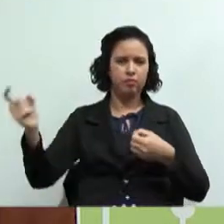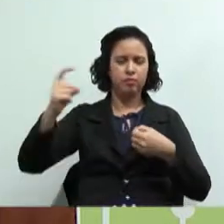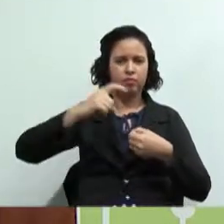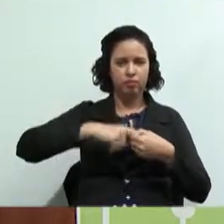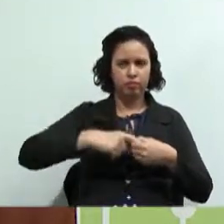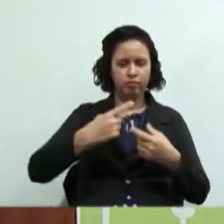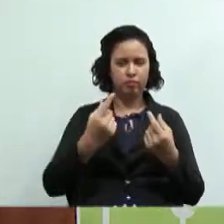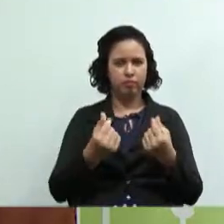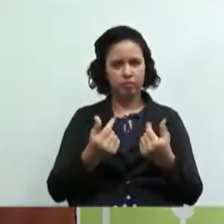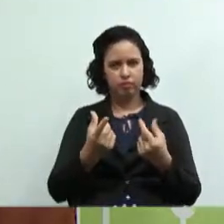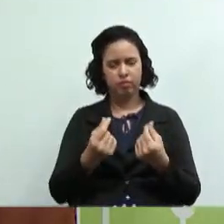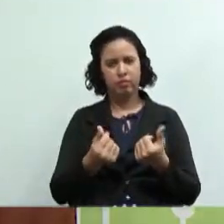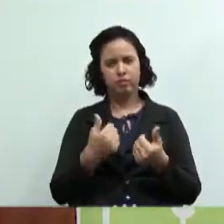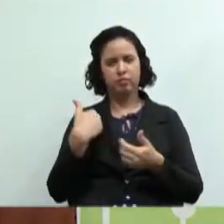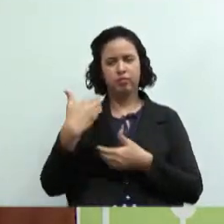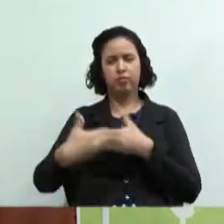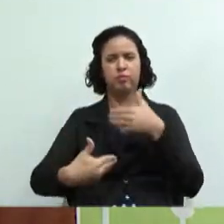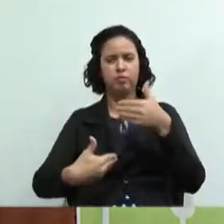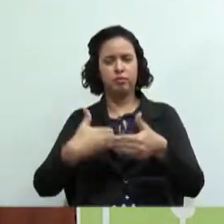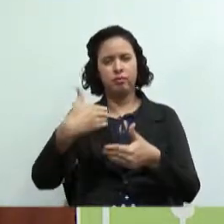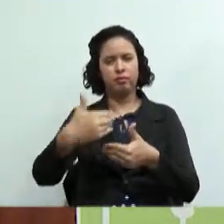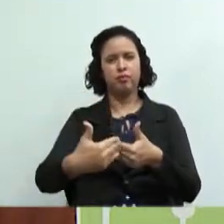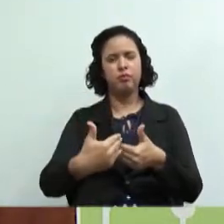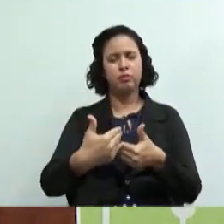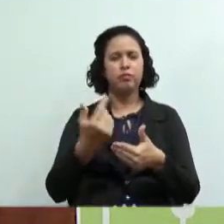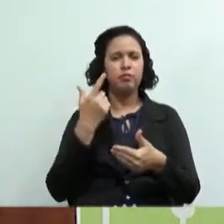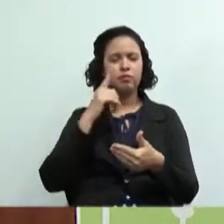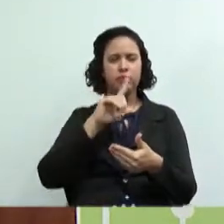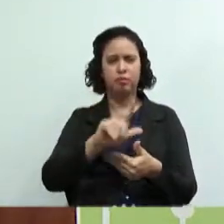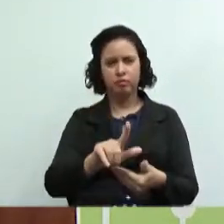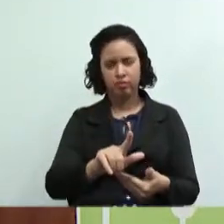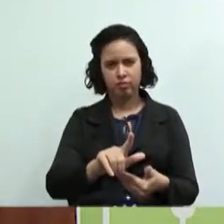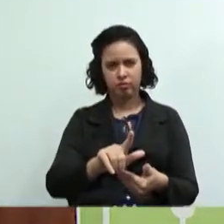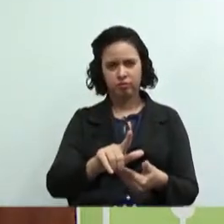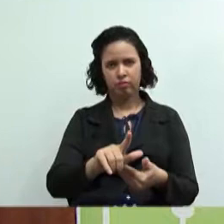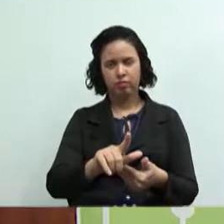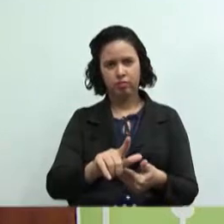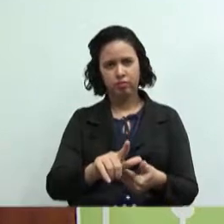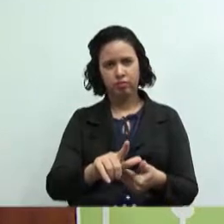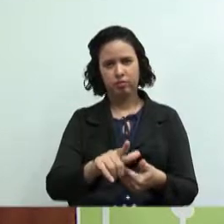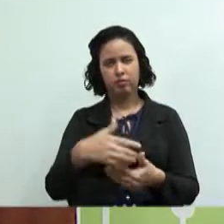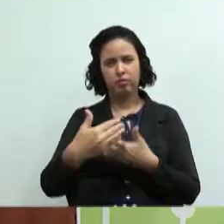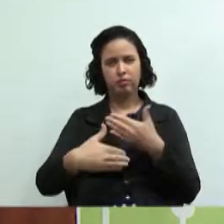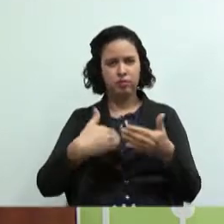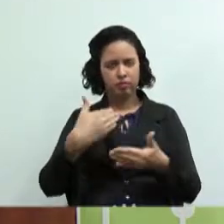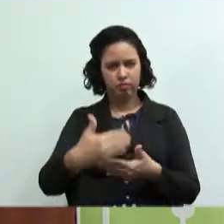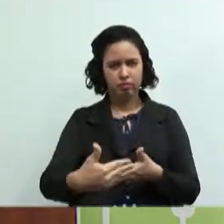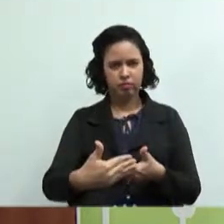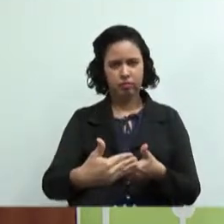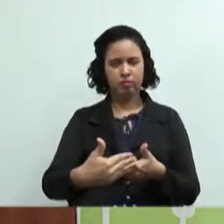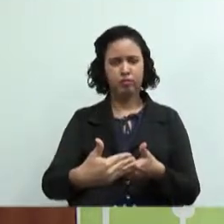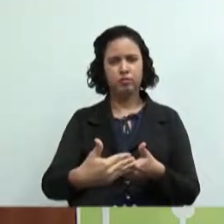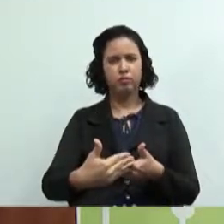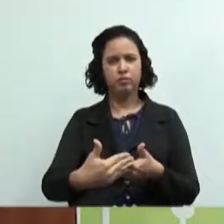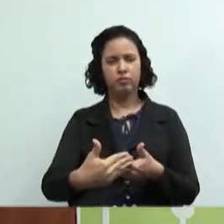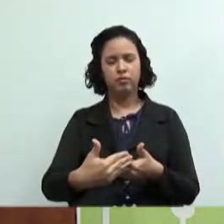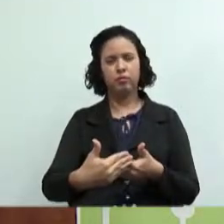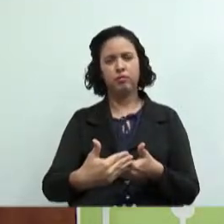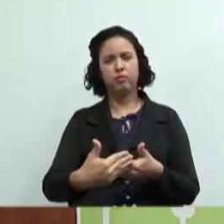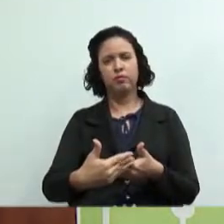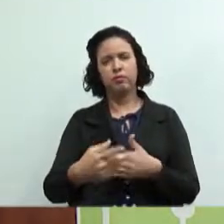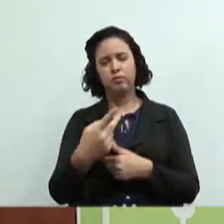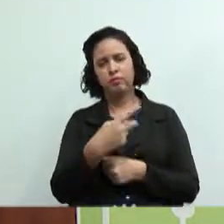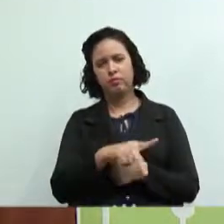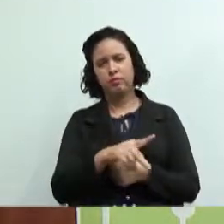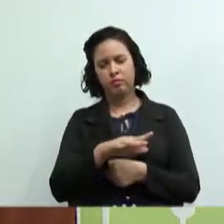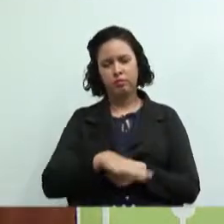negócio para que o negócio desenvolva, gerando emprego, gerando renda e desenvolvendo a